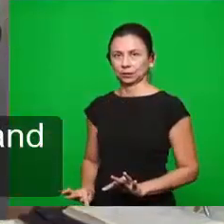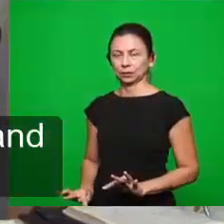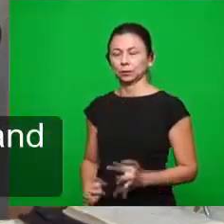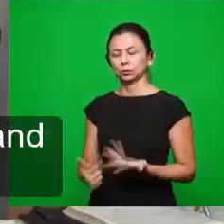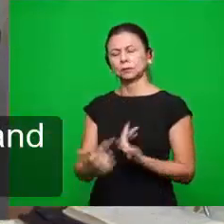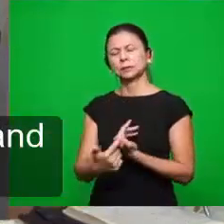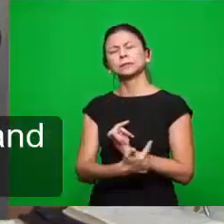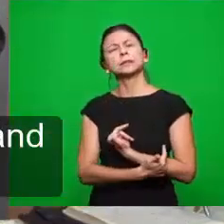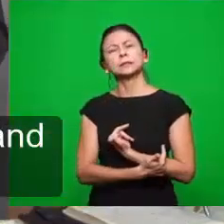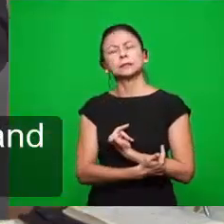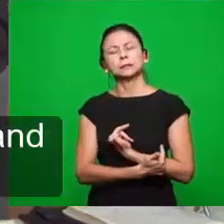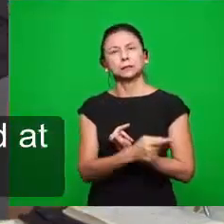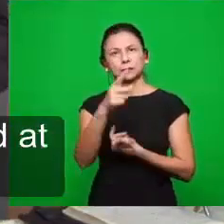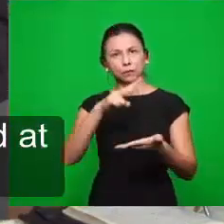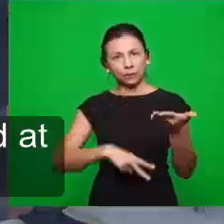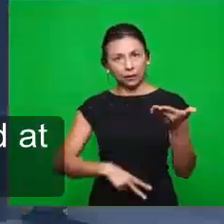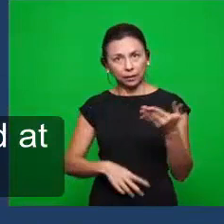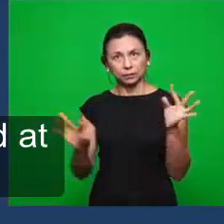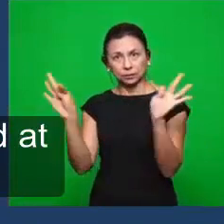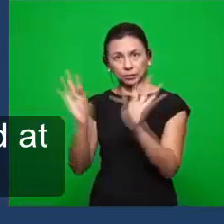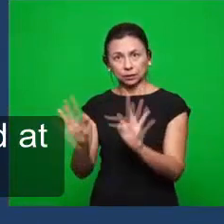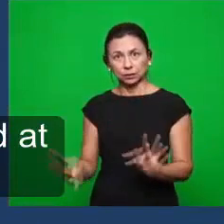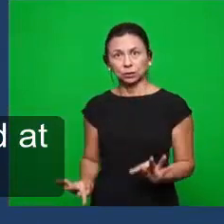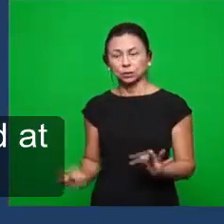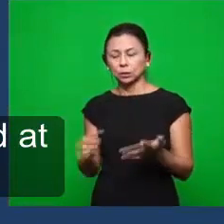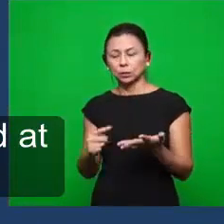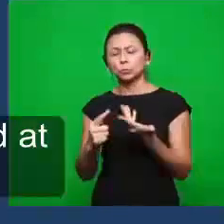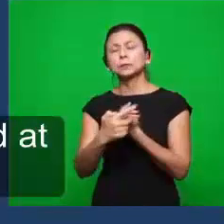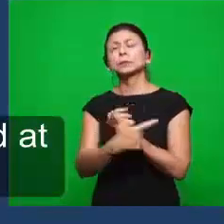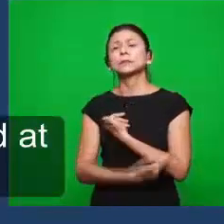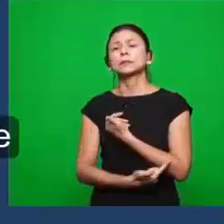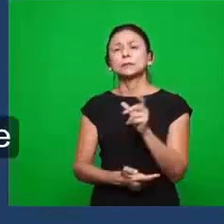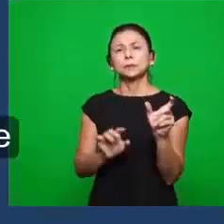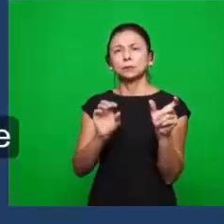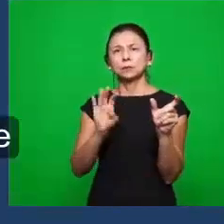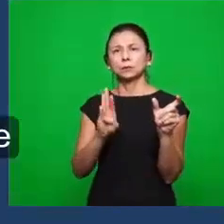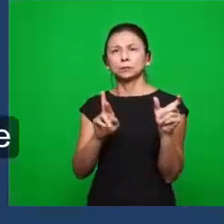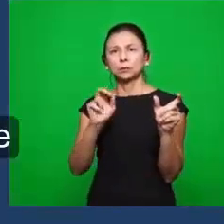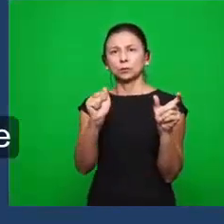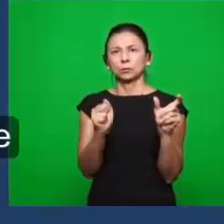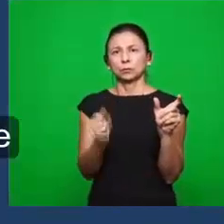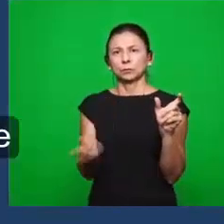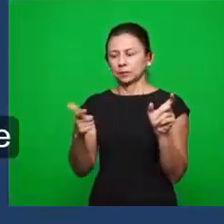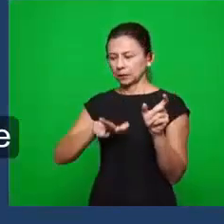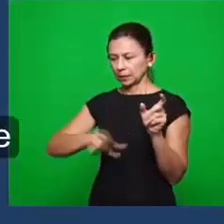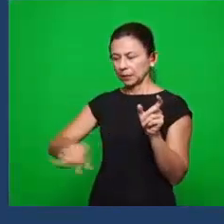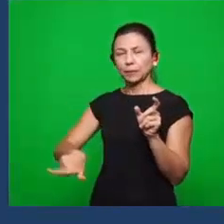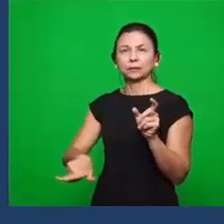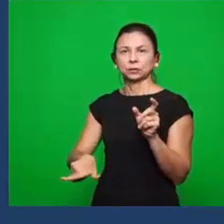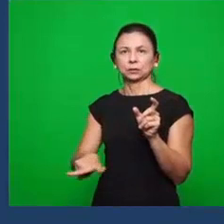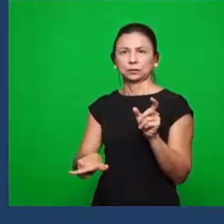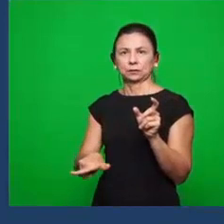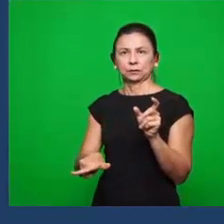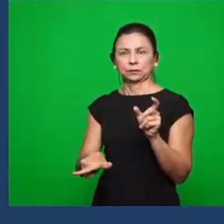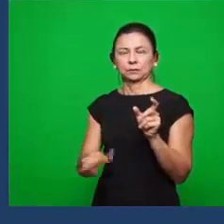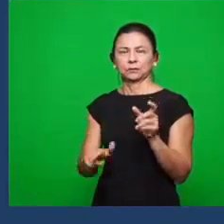a carta de Tiatira, e ver quantas vezes a palavra obras, ela se repete na igreja. Nós vamos dar aos irmãos também mais o